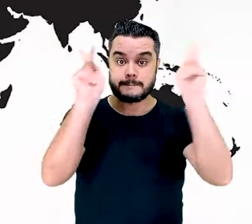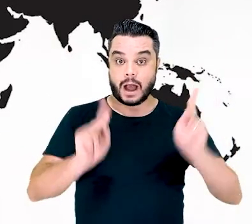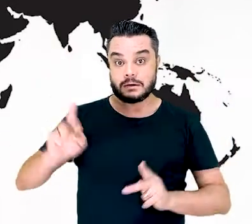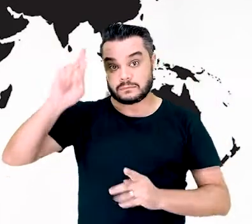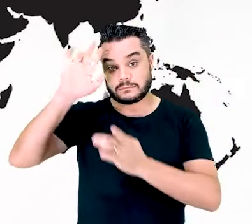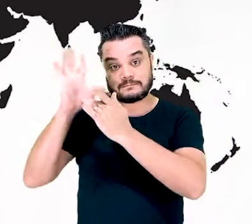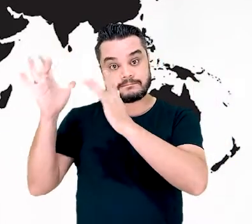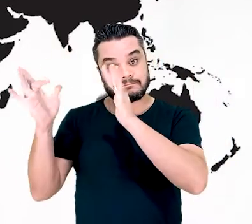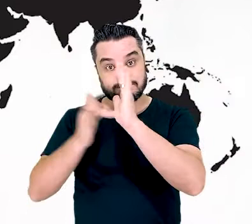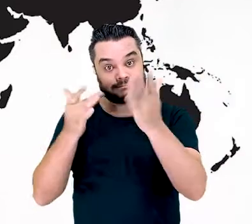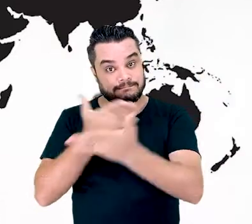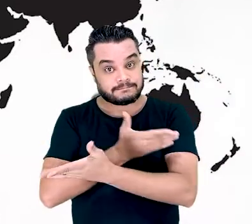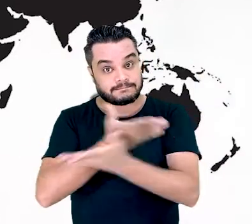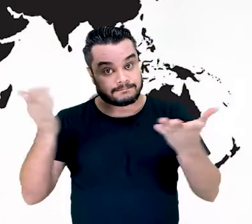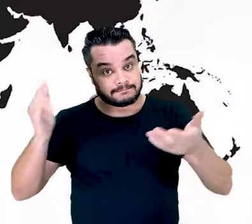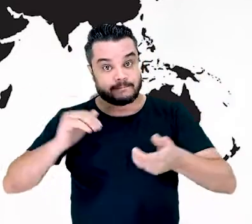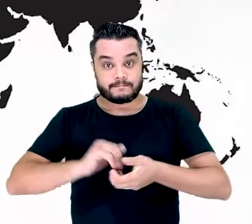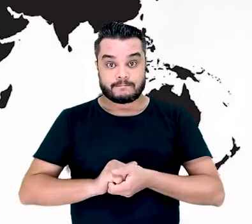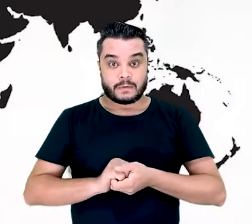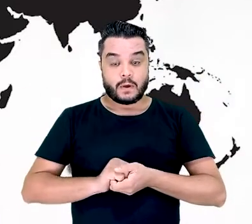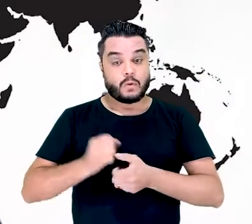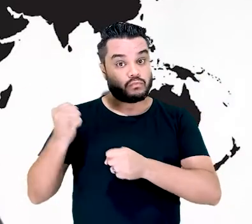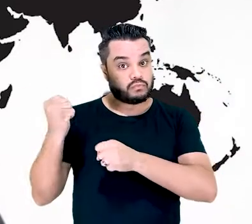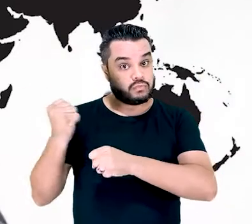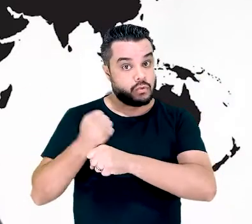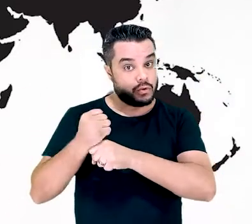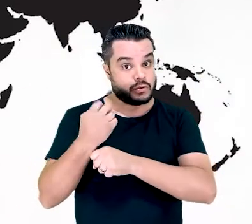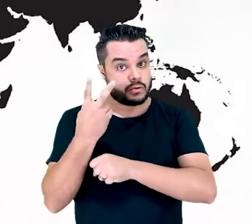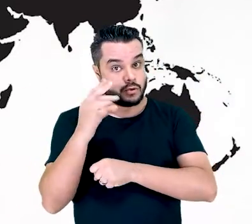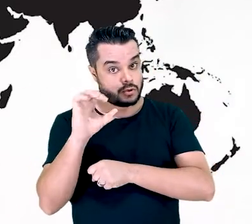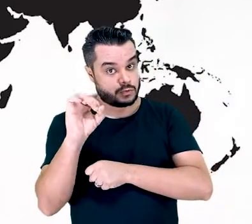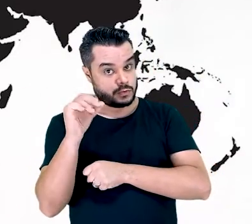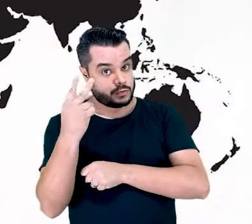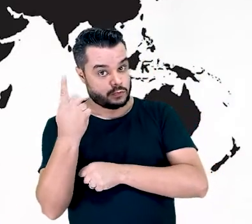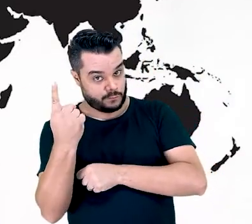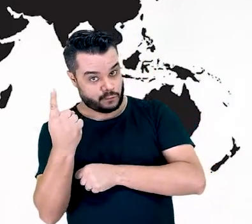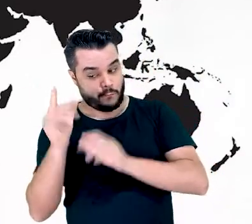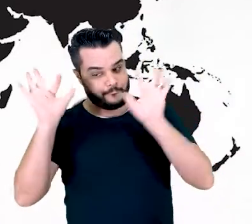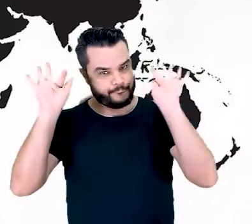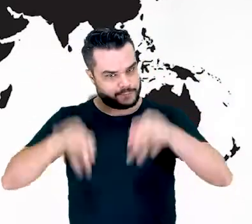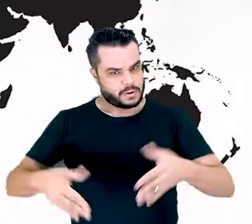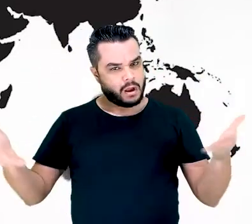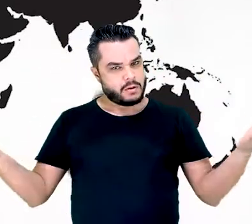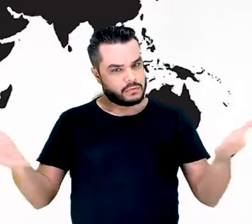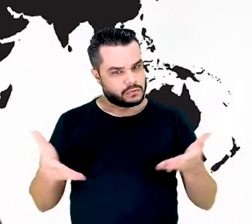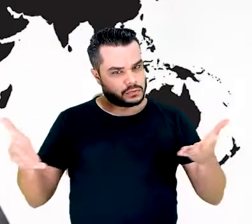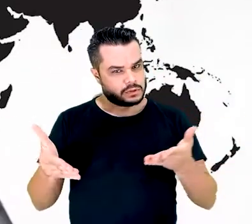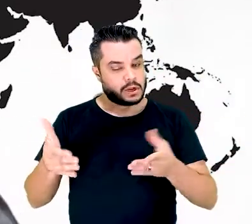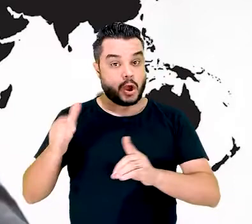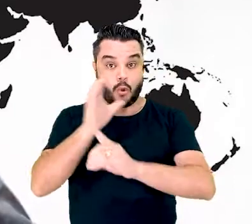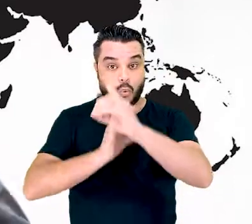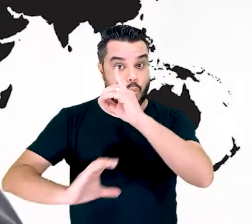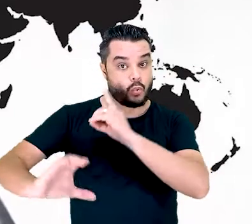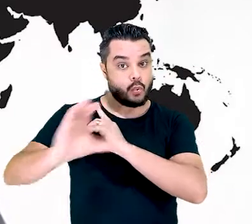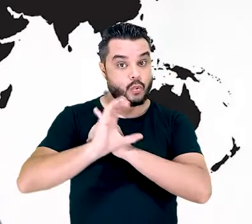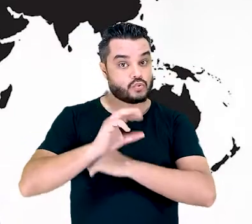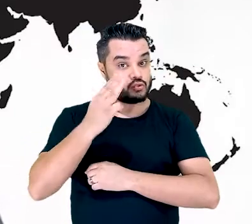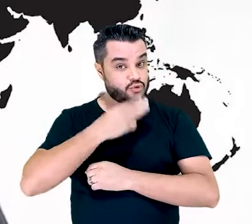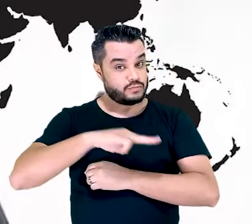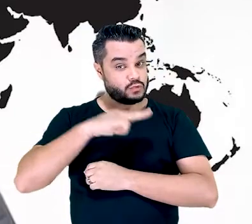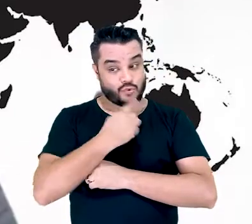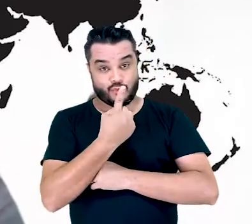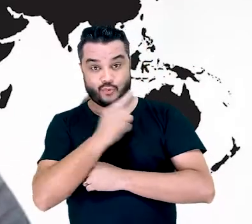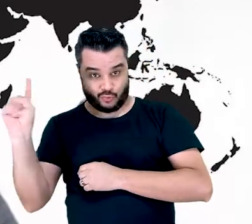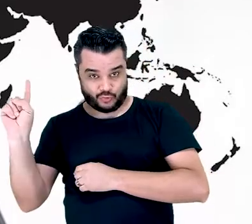A paz do Senhor Jesus, queridos irmãos, estamos encerrando o ano de 2021, o último culto de